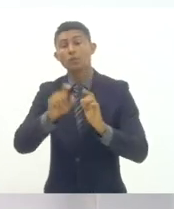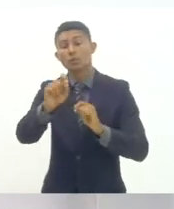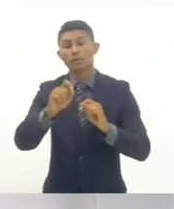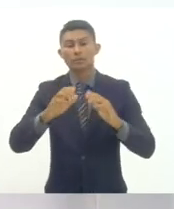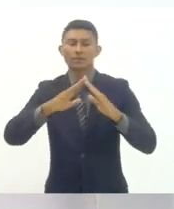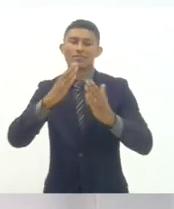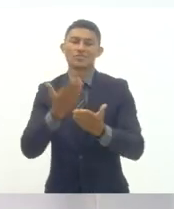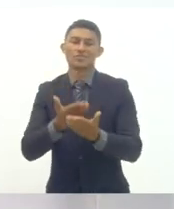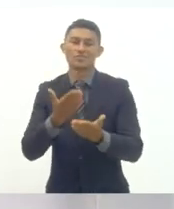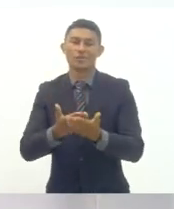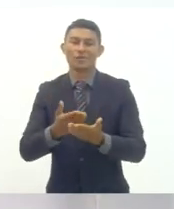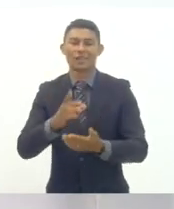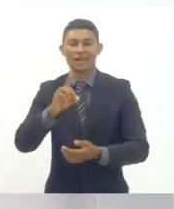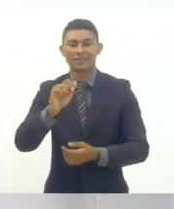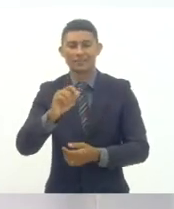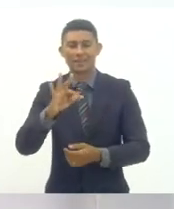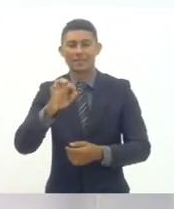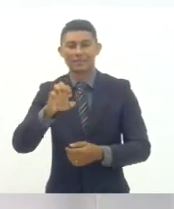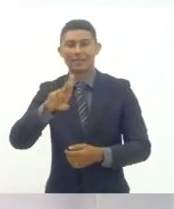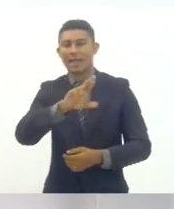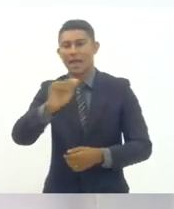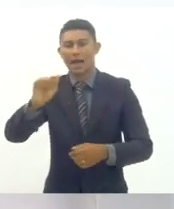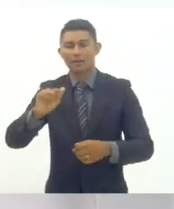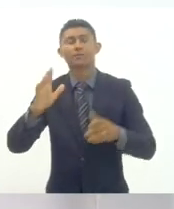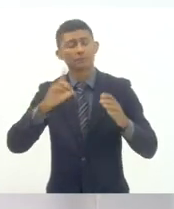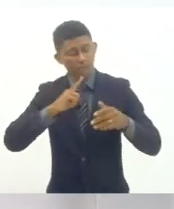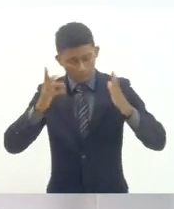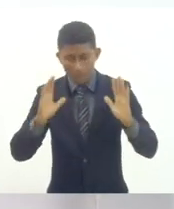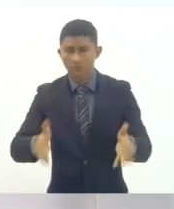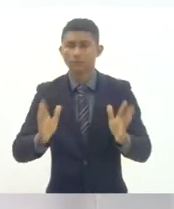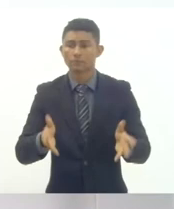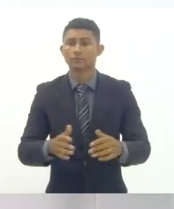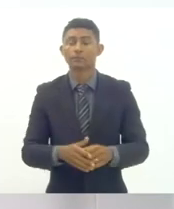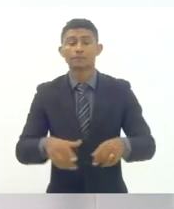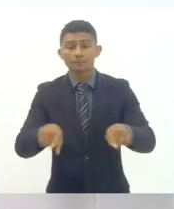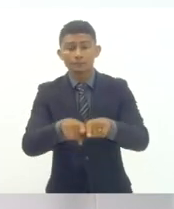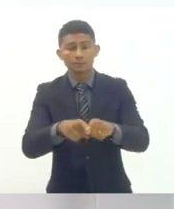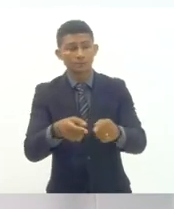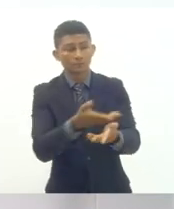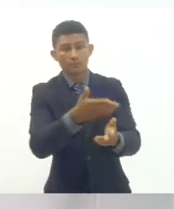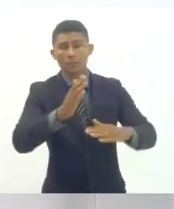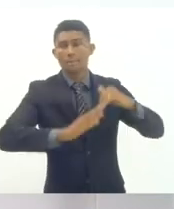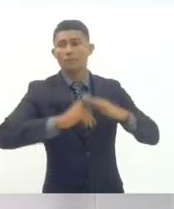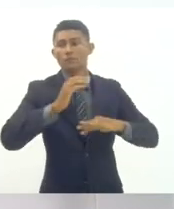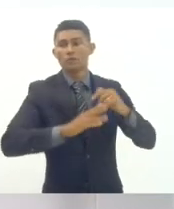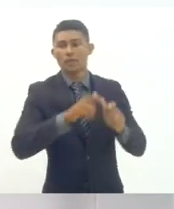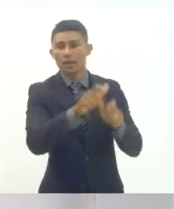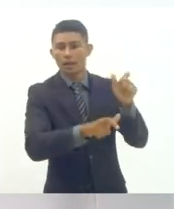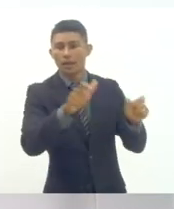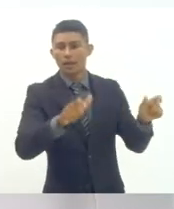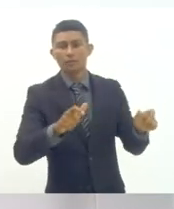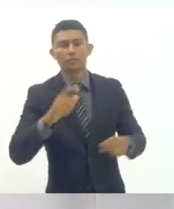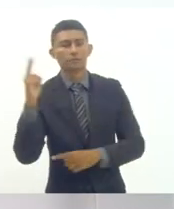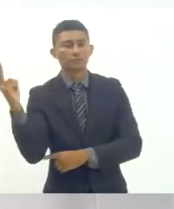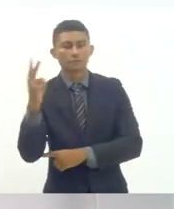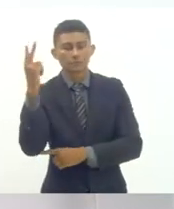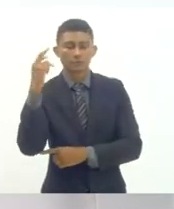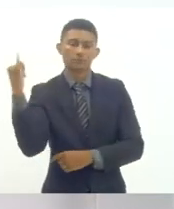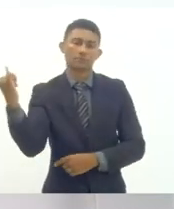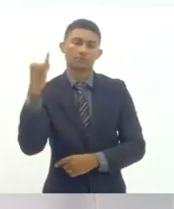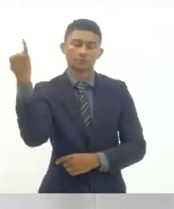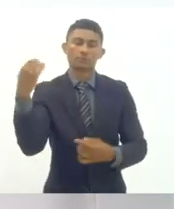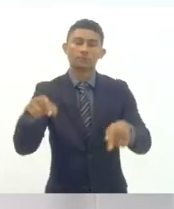com universidades e movimentos sociais valorização do profissional da educação das escolas do campo das redes